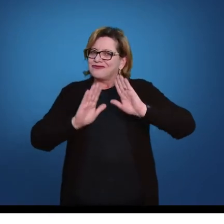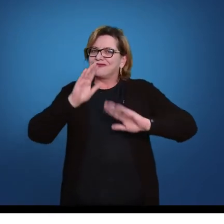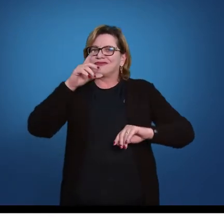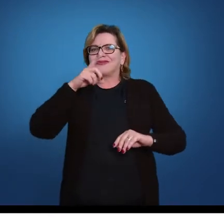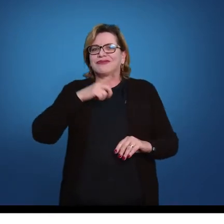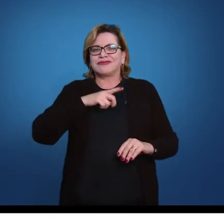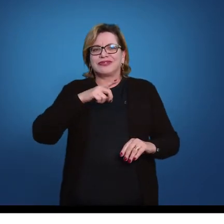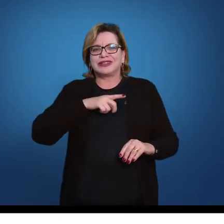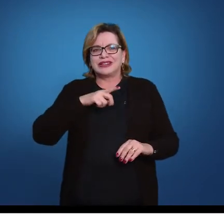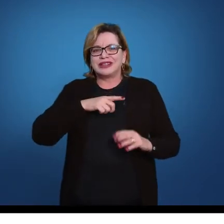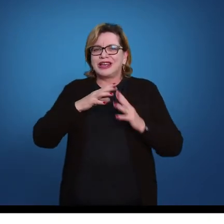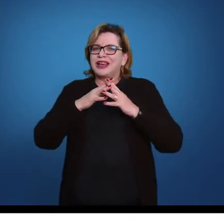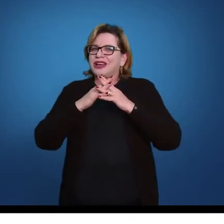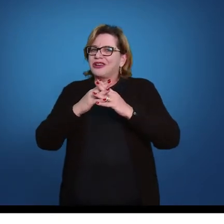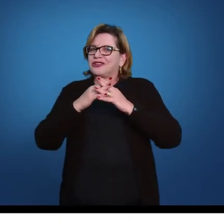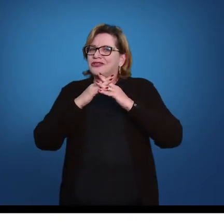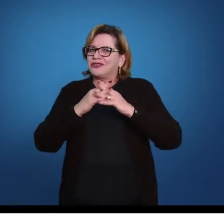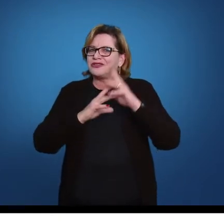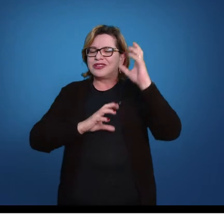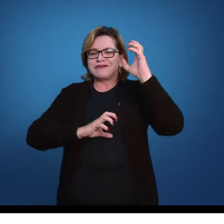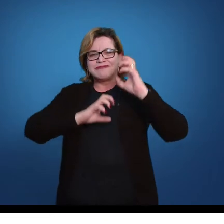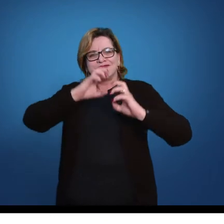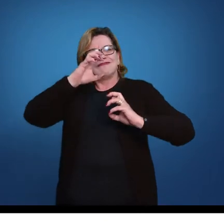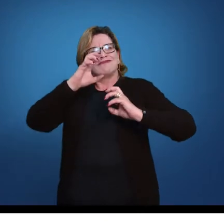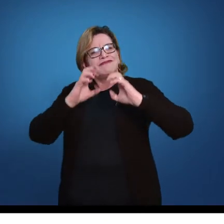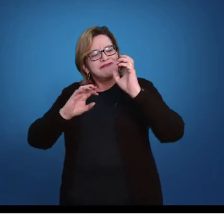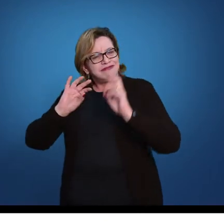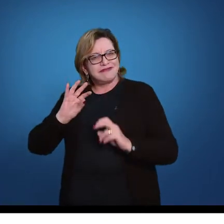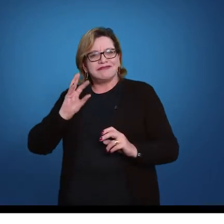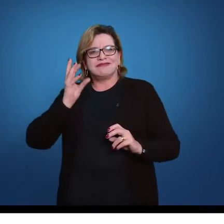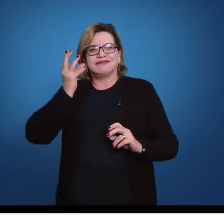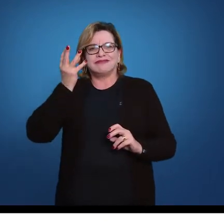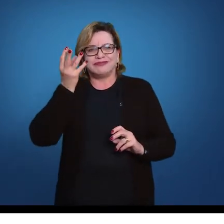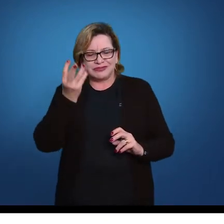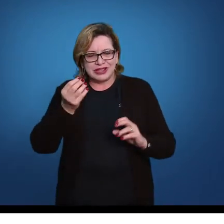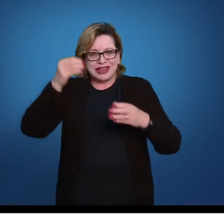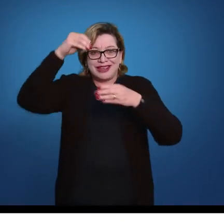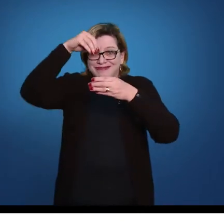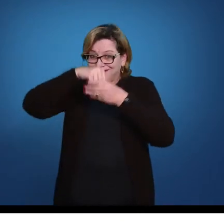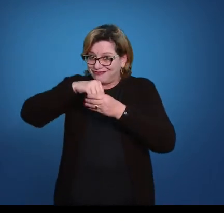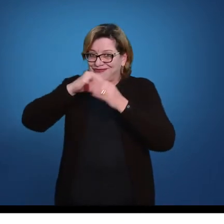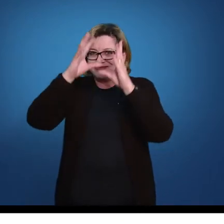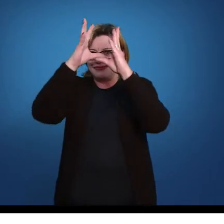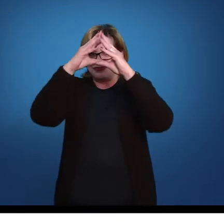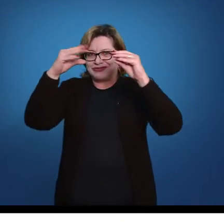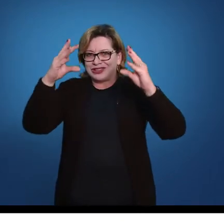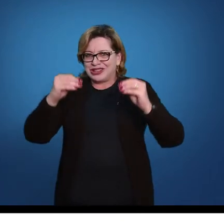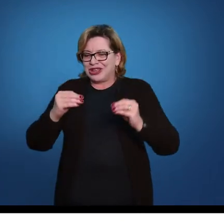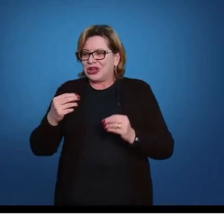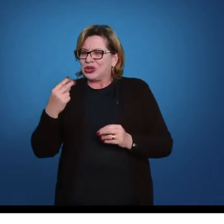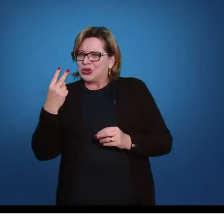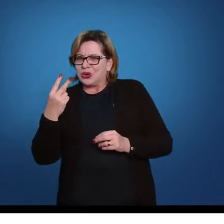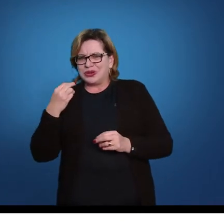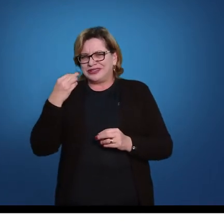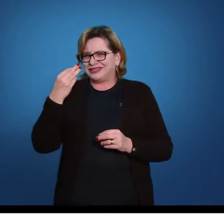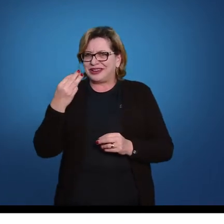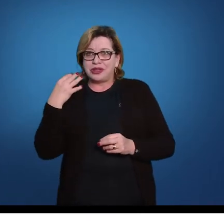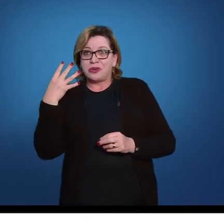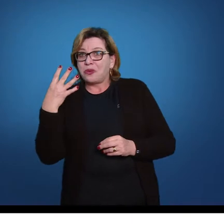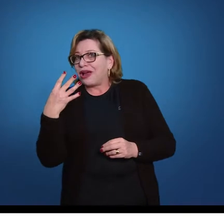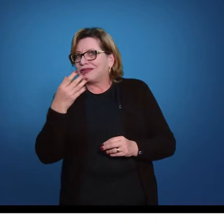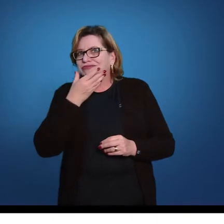a confusão e as brigas que aconteciam nas arquibancadas entre dois ou três ou quatro